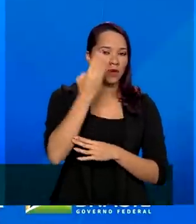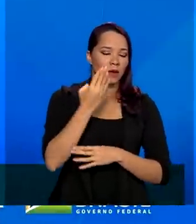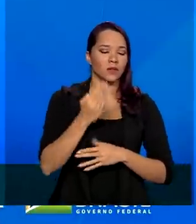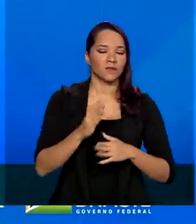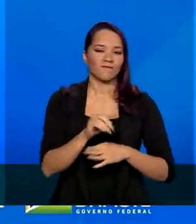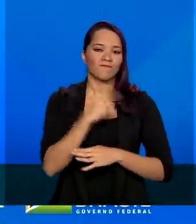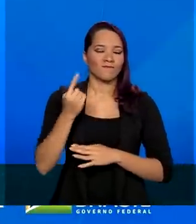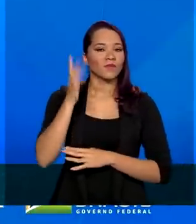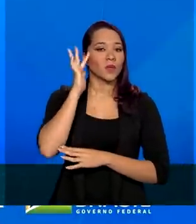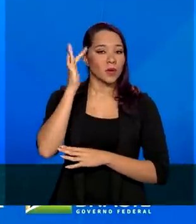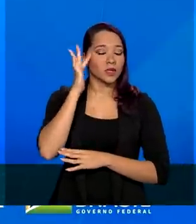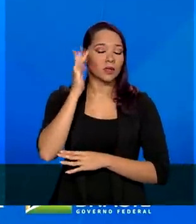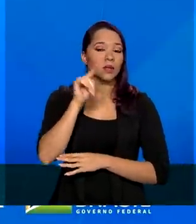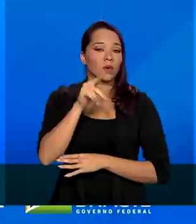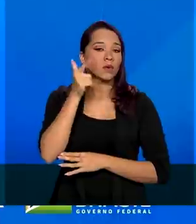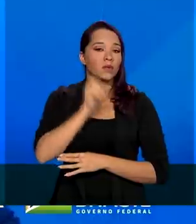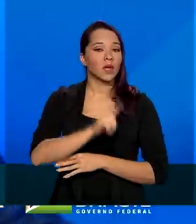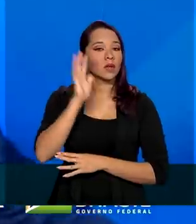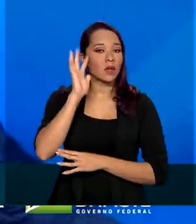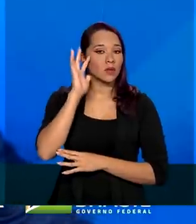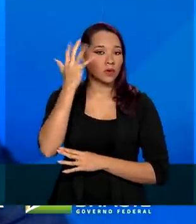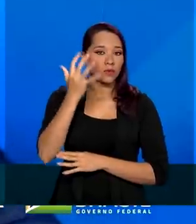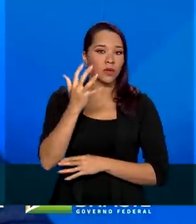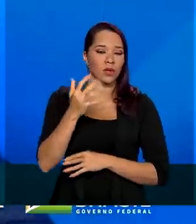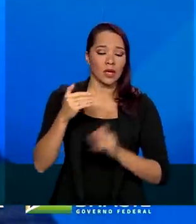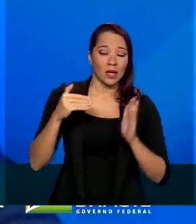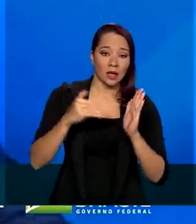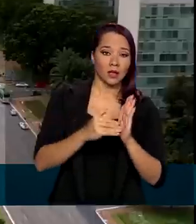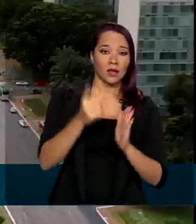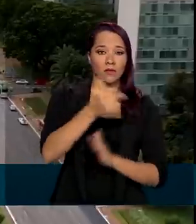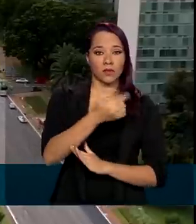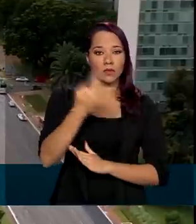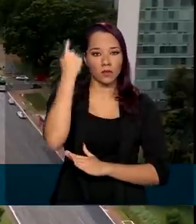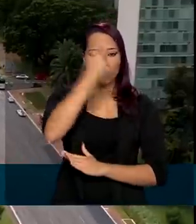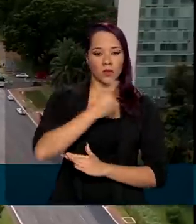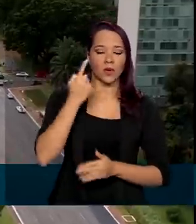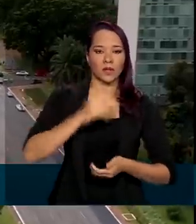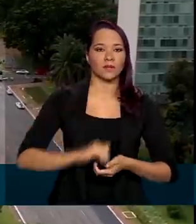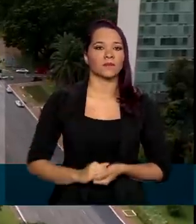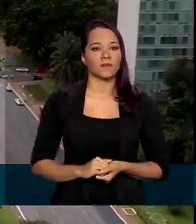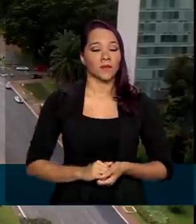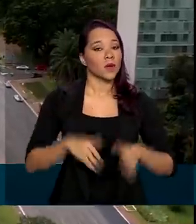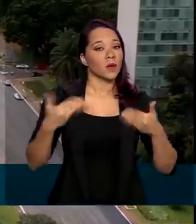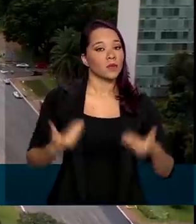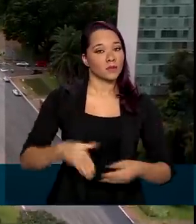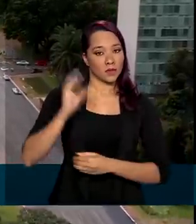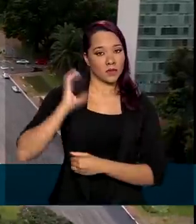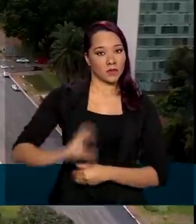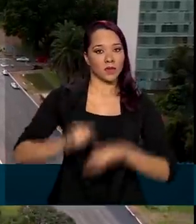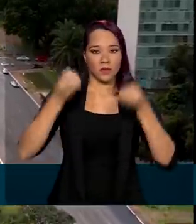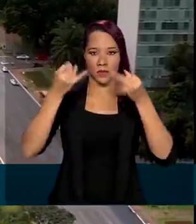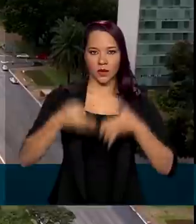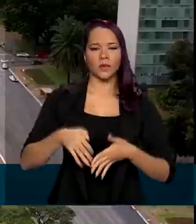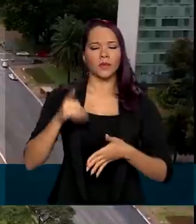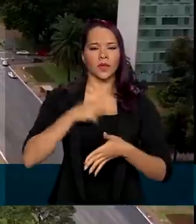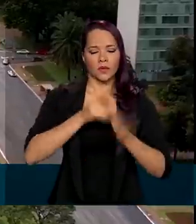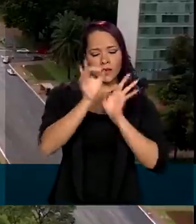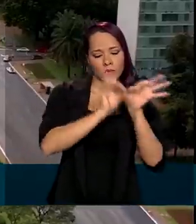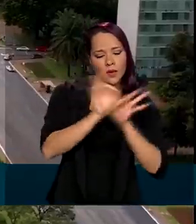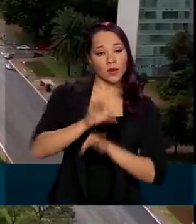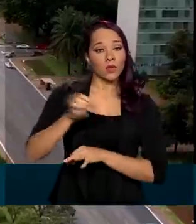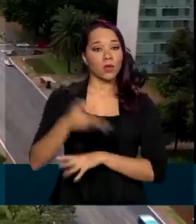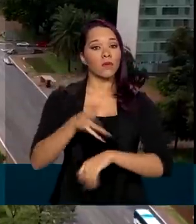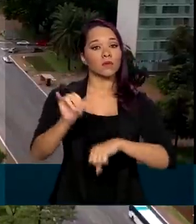imaginamos que será resolvido em até 24 horas. Segundo o Ministério da Cidadania, foi montada uma nova